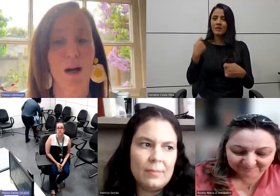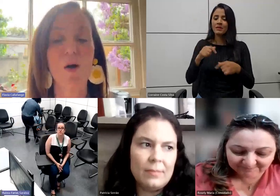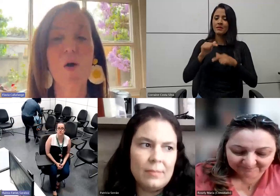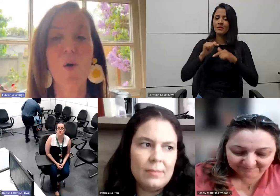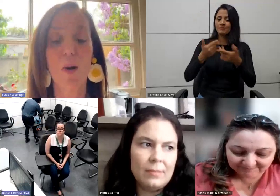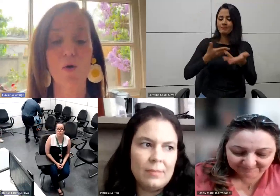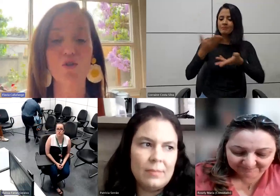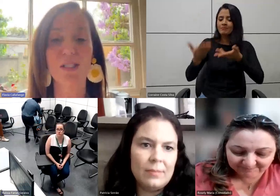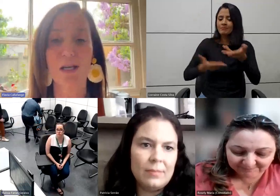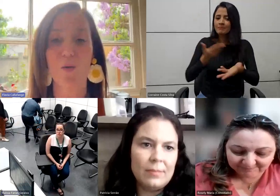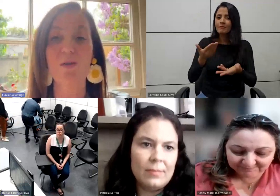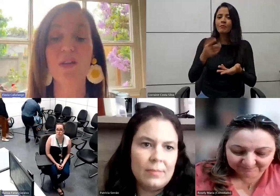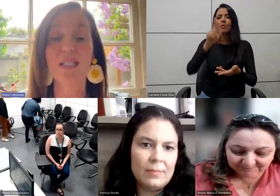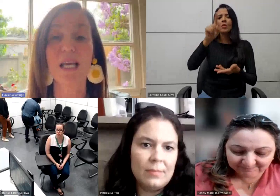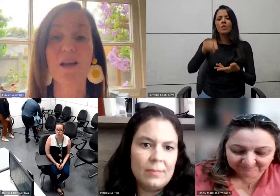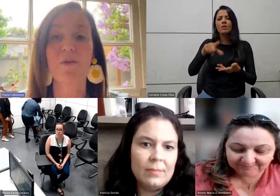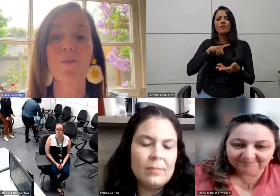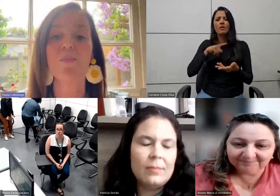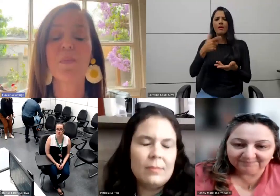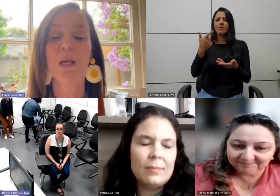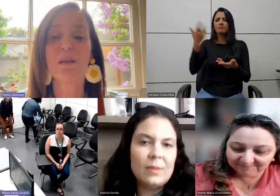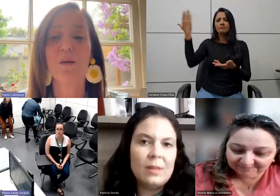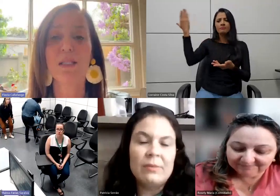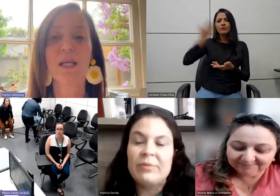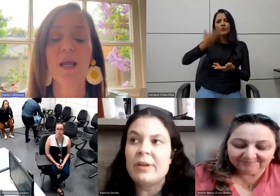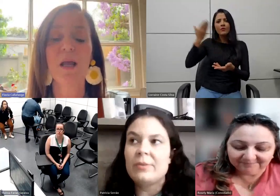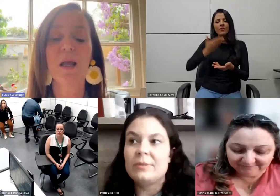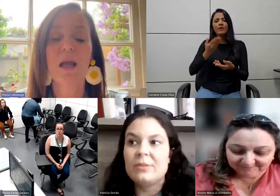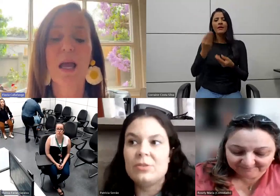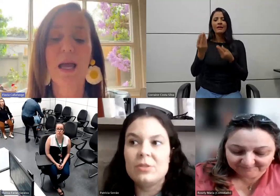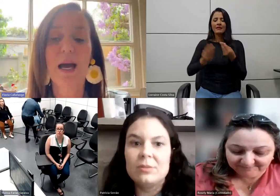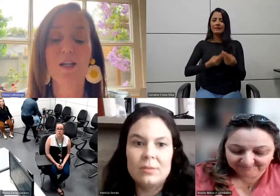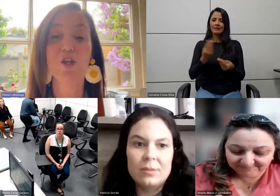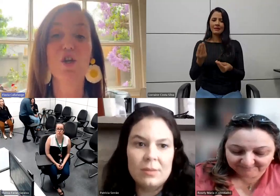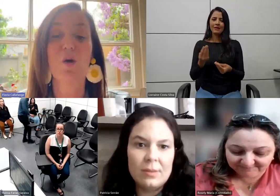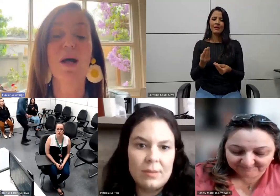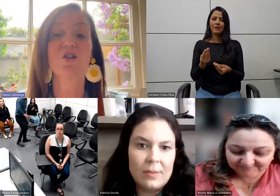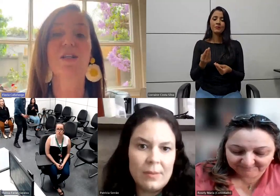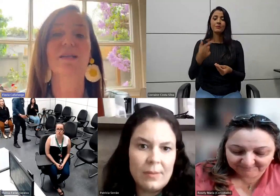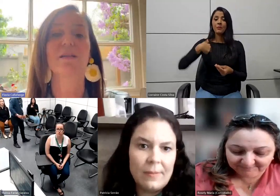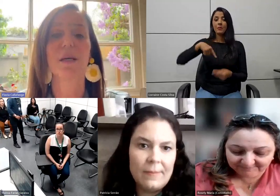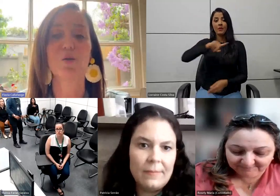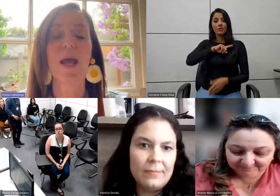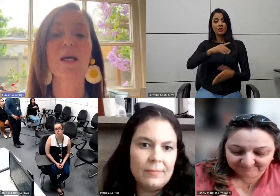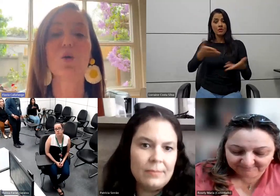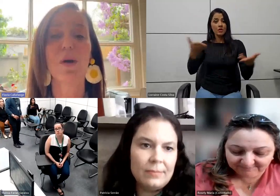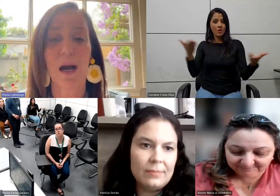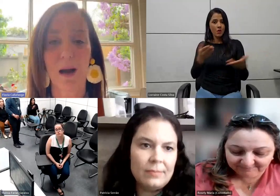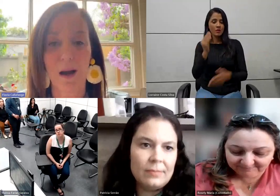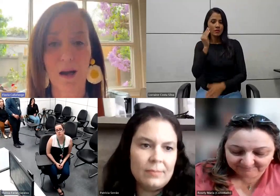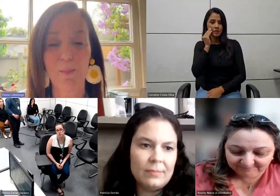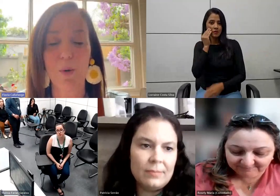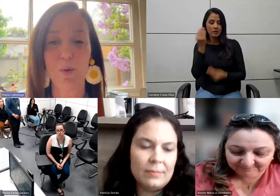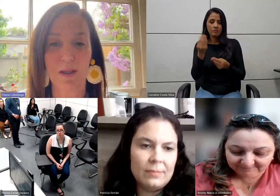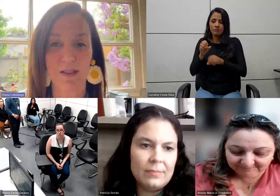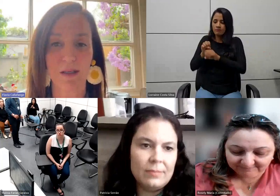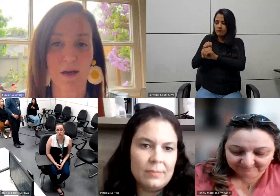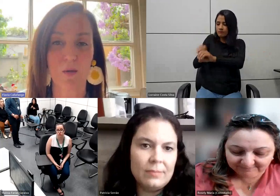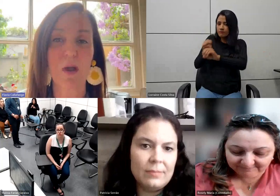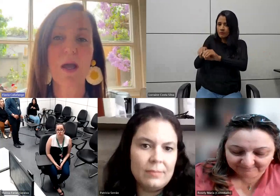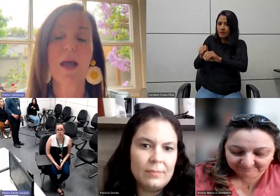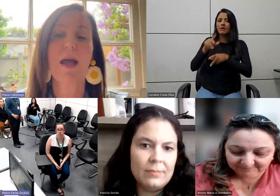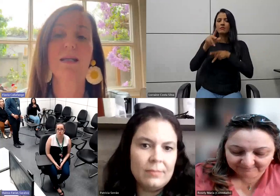o que é uma condição invisível. Então, assim, a gente agora está tentando educar a